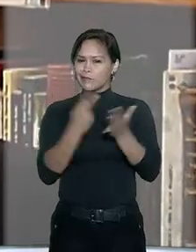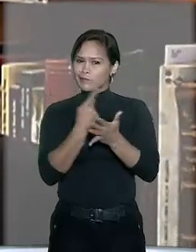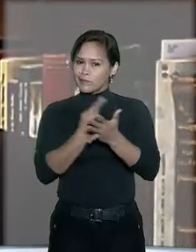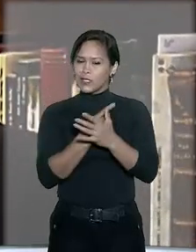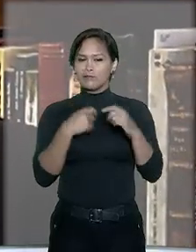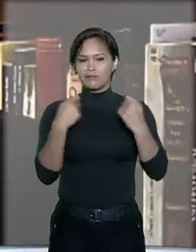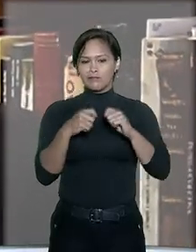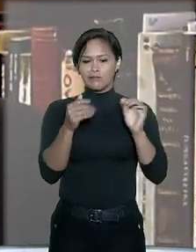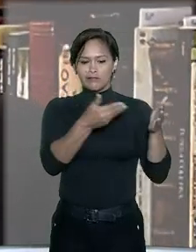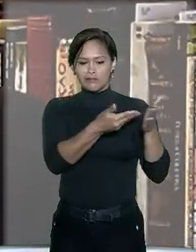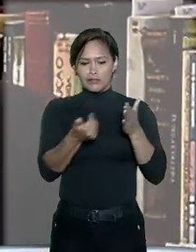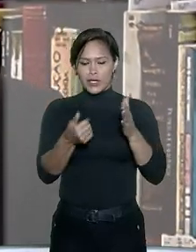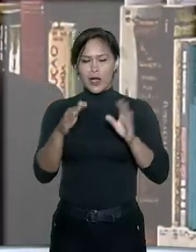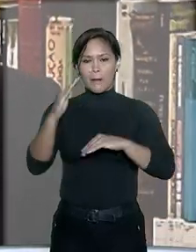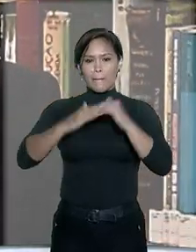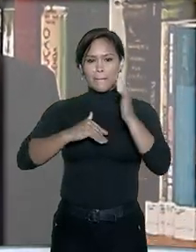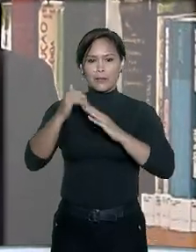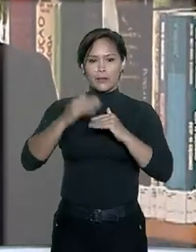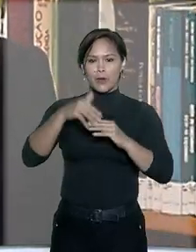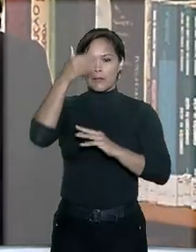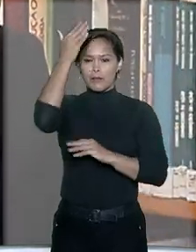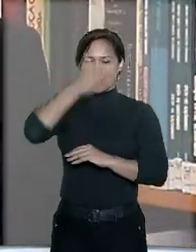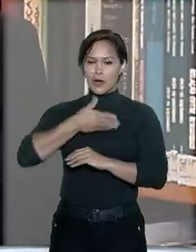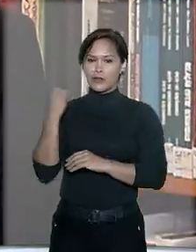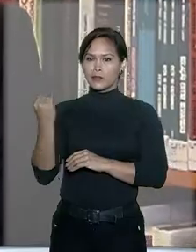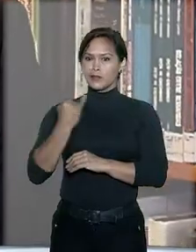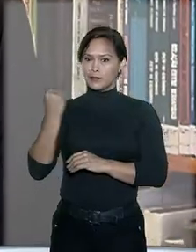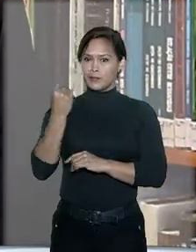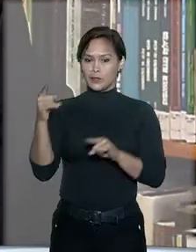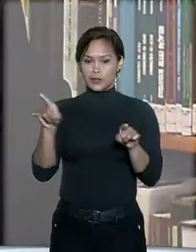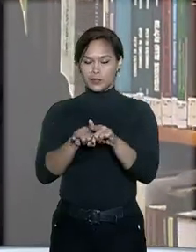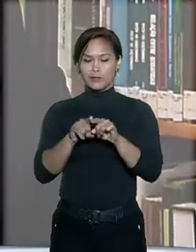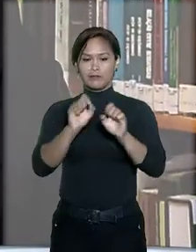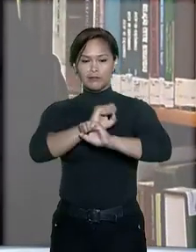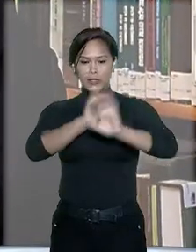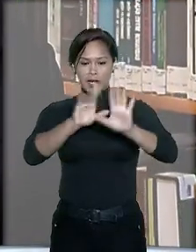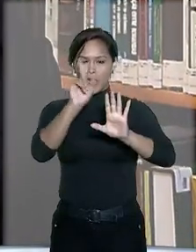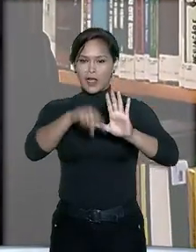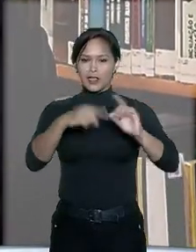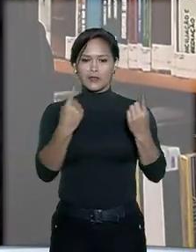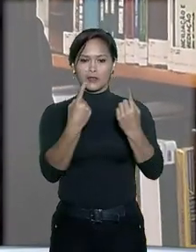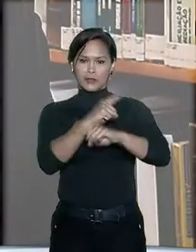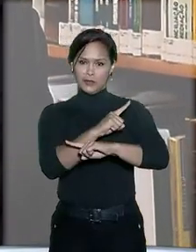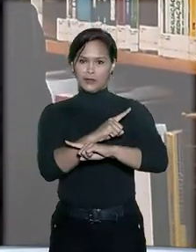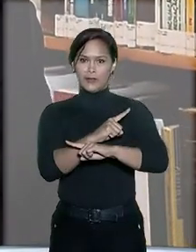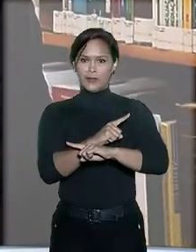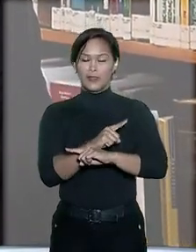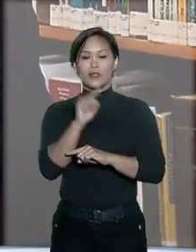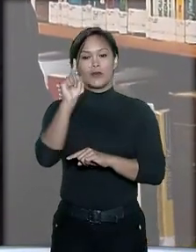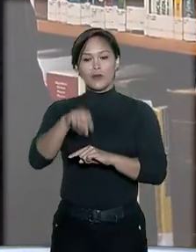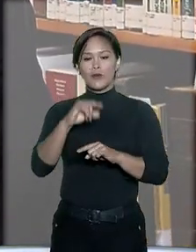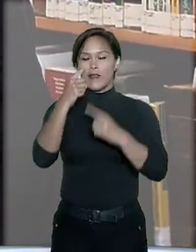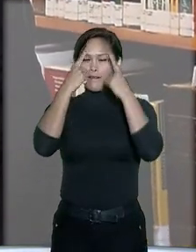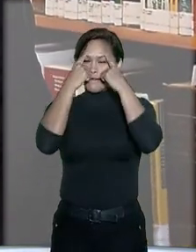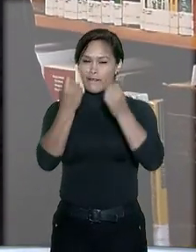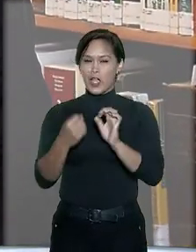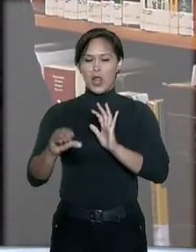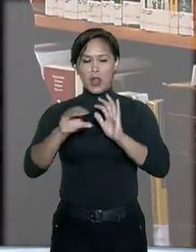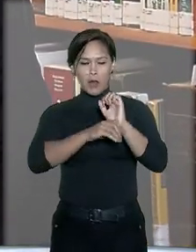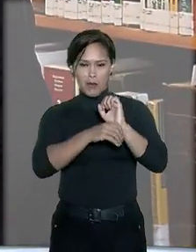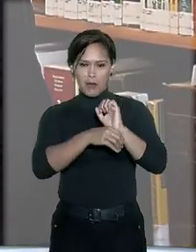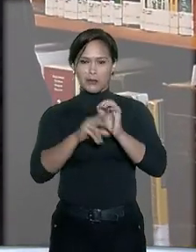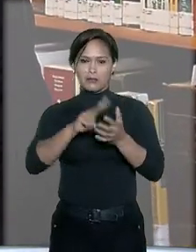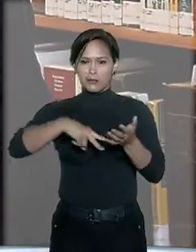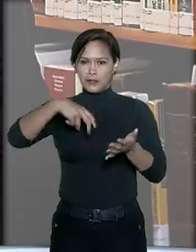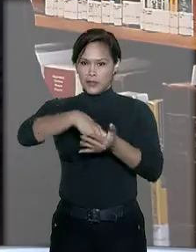extinguiu a chance da produção de provas fundamentais para a elucidação da controvérsia, o que viola o Código de Processo